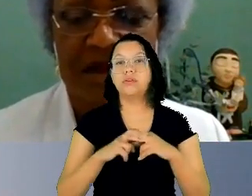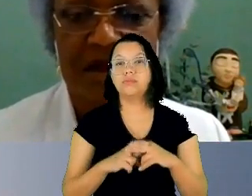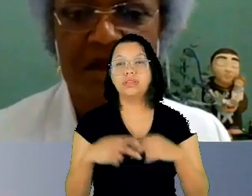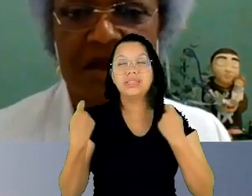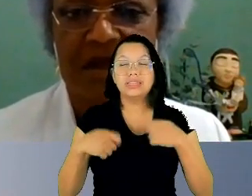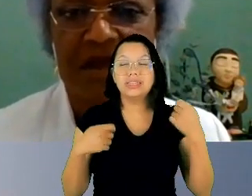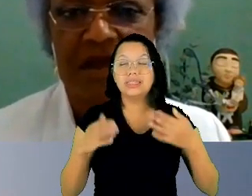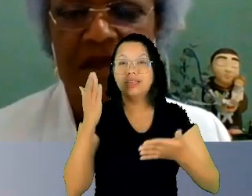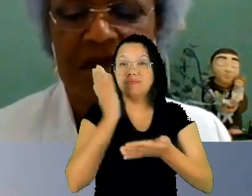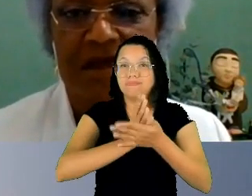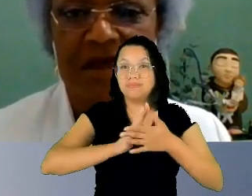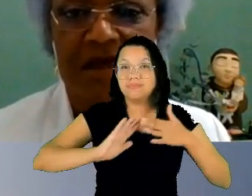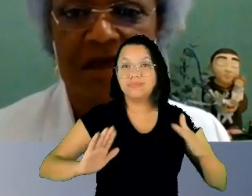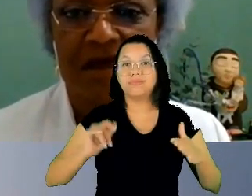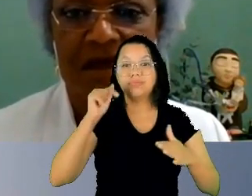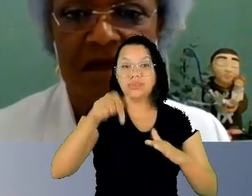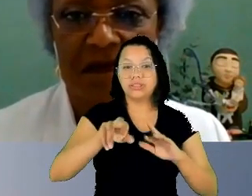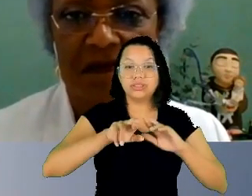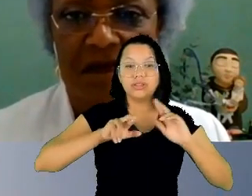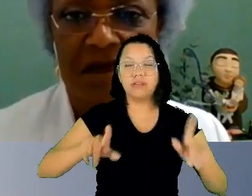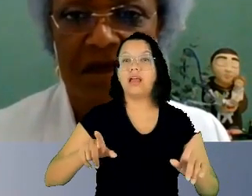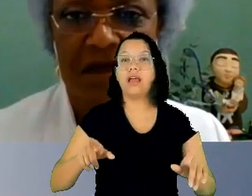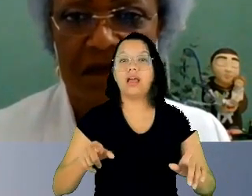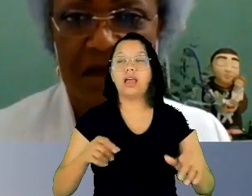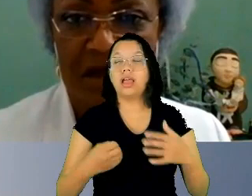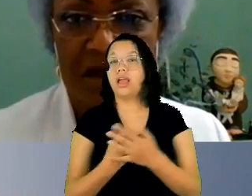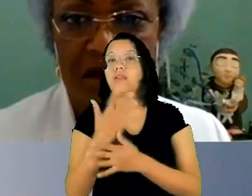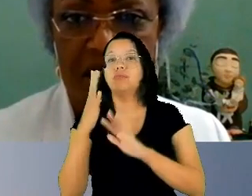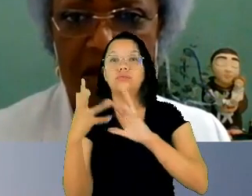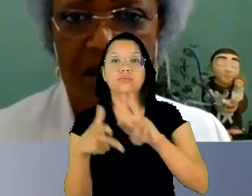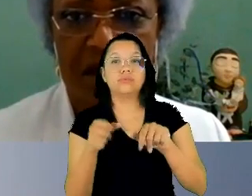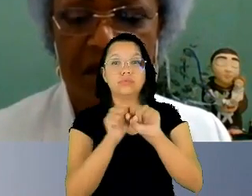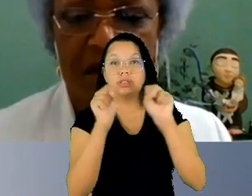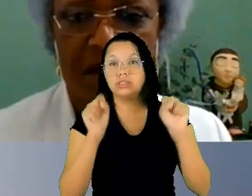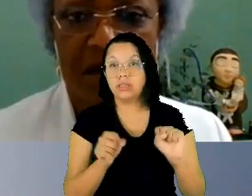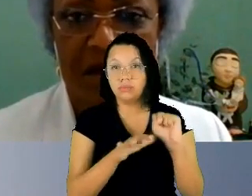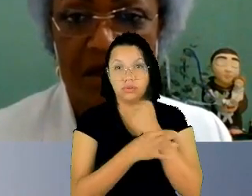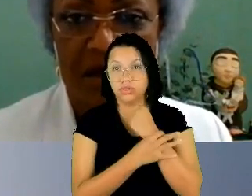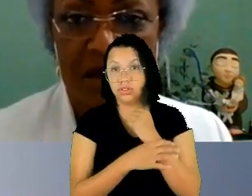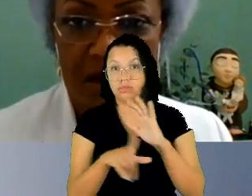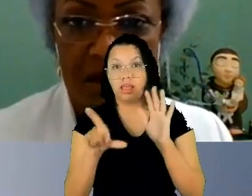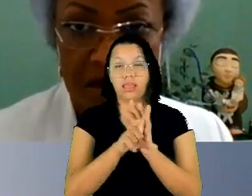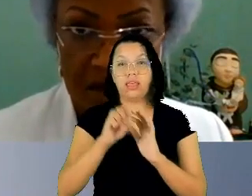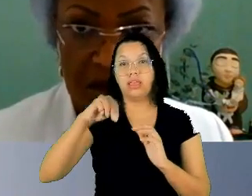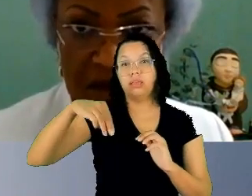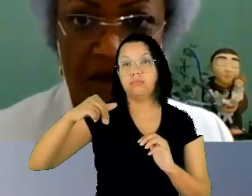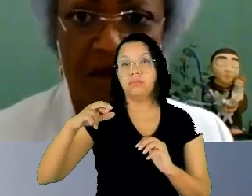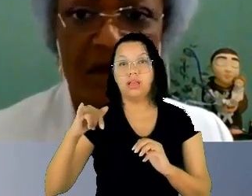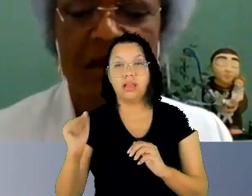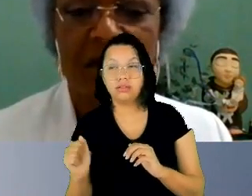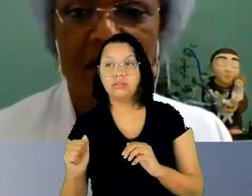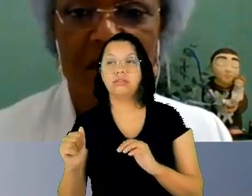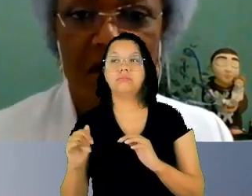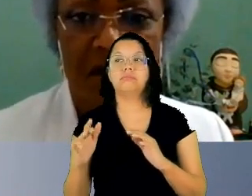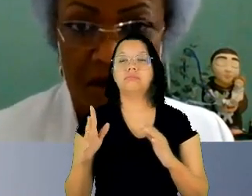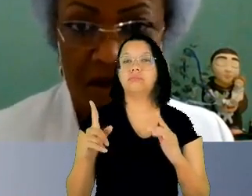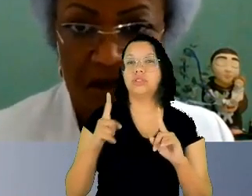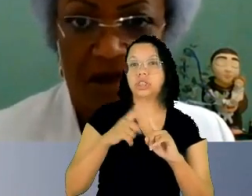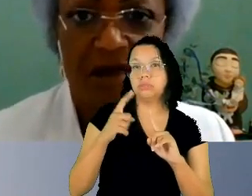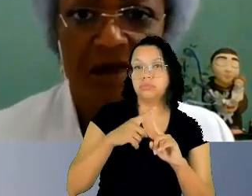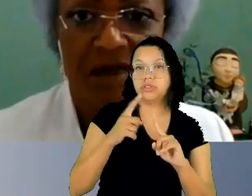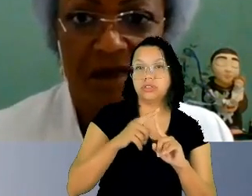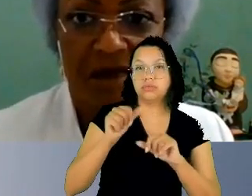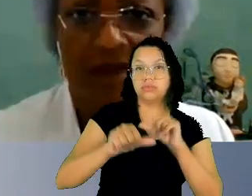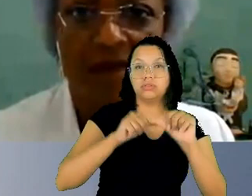que se criou todo um sistema protetivo a lei Maria da Penha a atificação do assédio sexual a lei de importunação